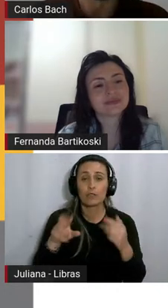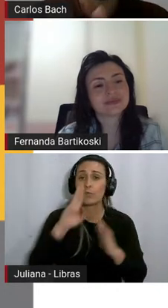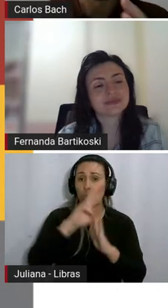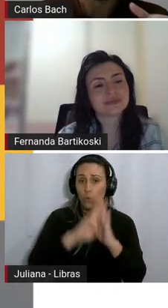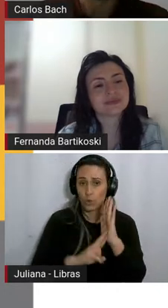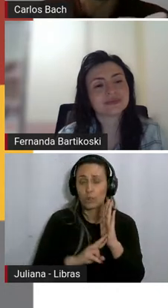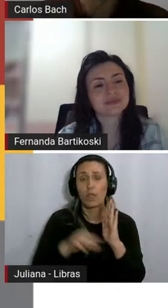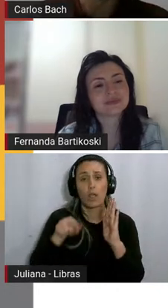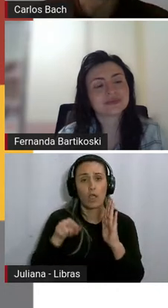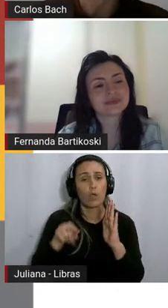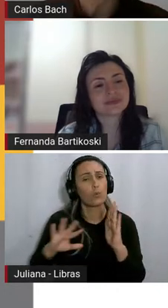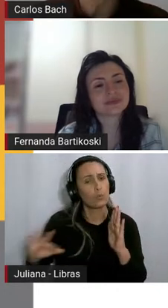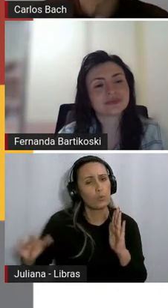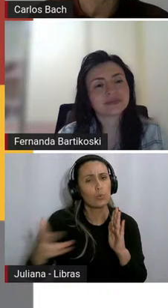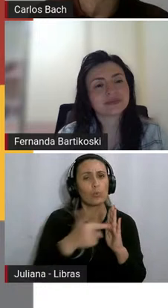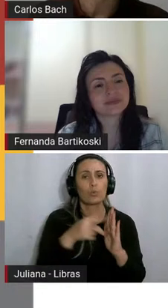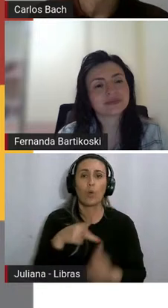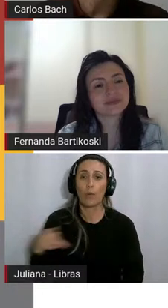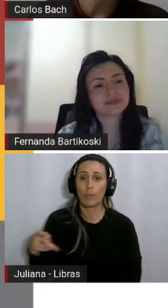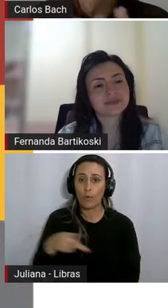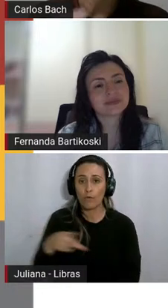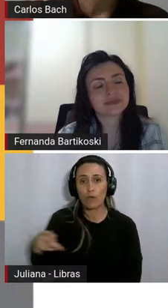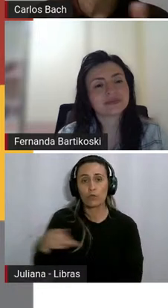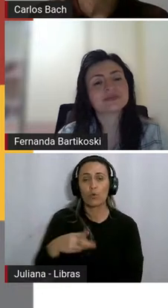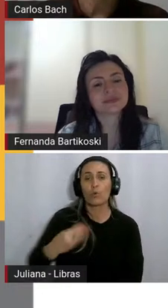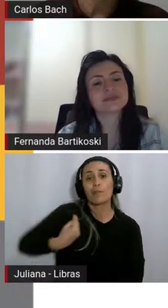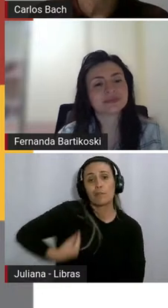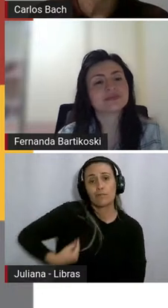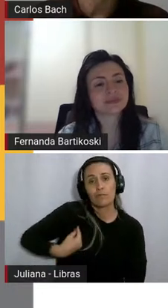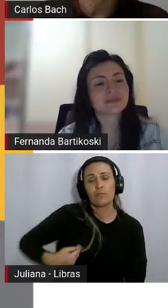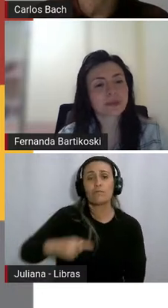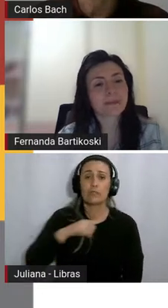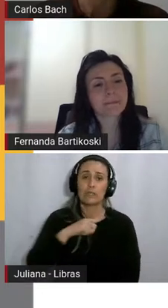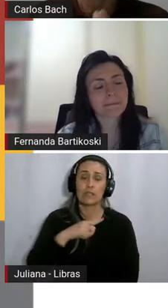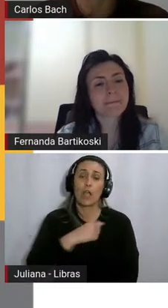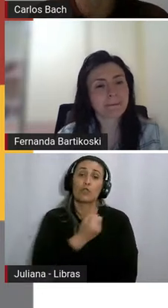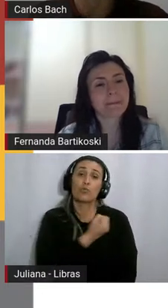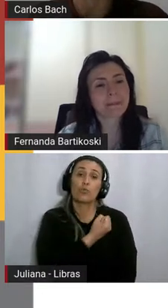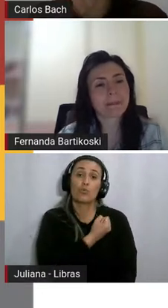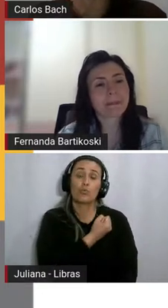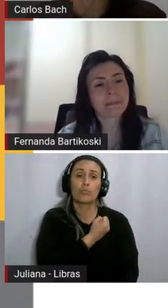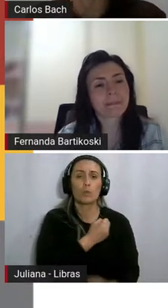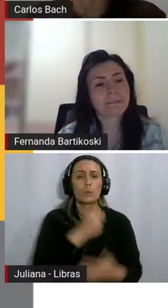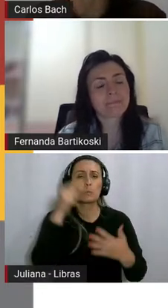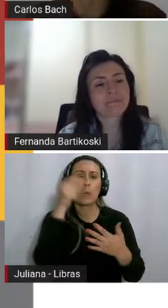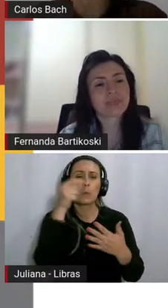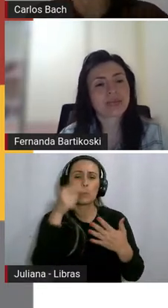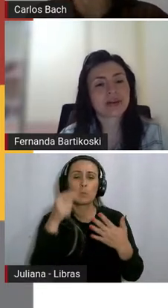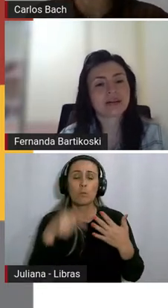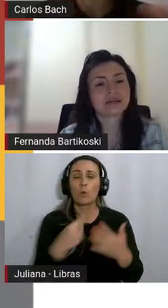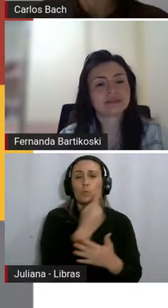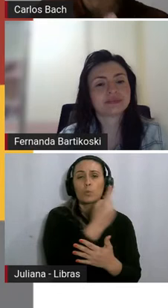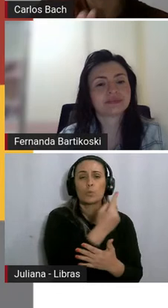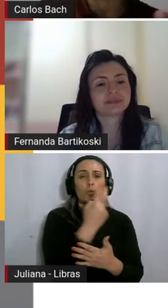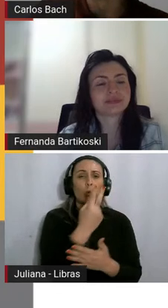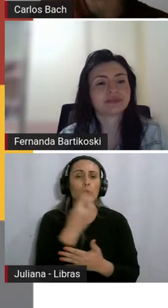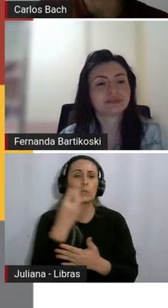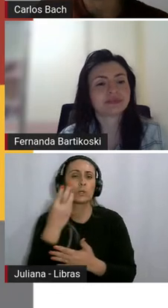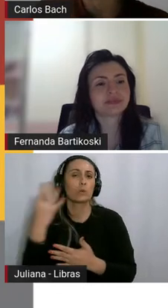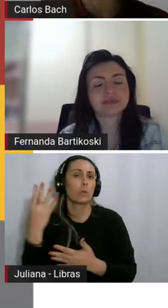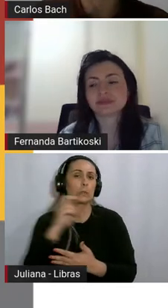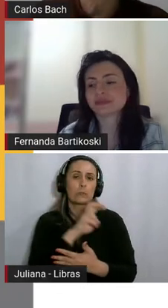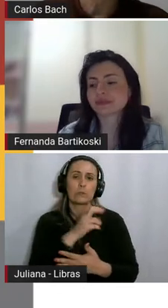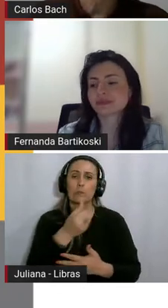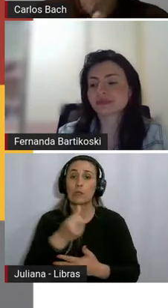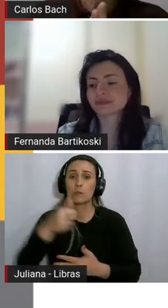professoras as imagens estão numeradas então aí eles podem associar por um número né um número tal número tal número tal e vão